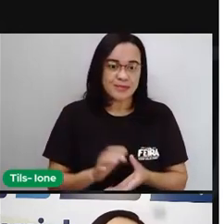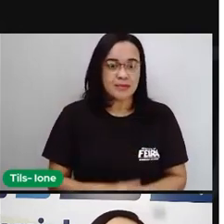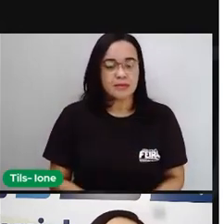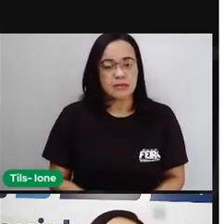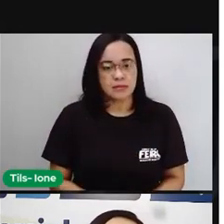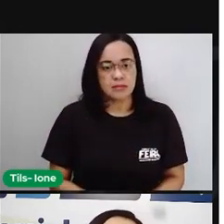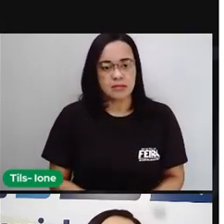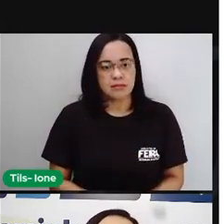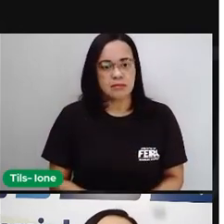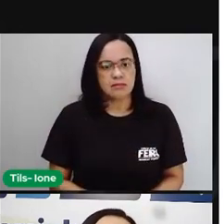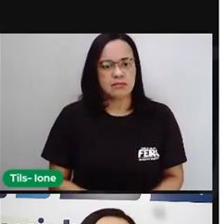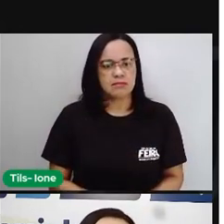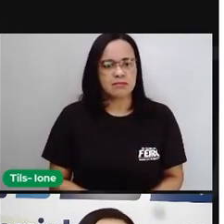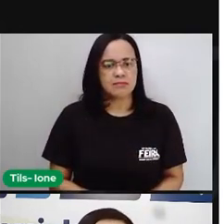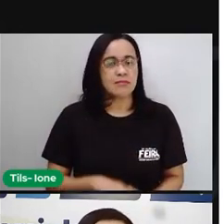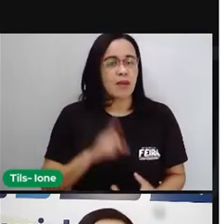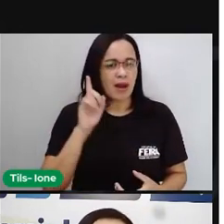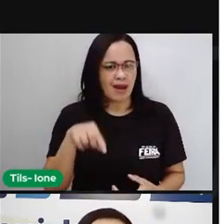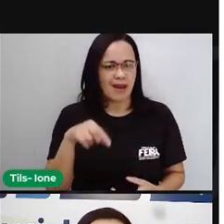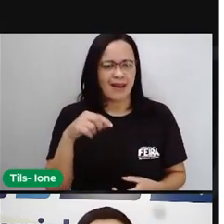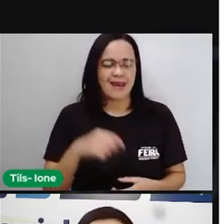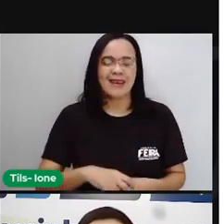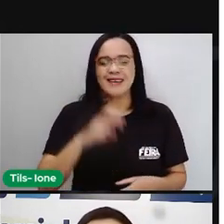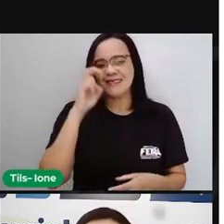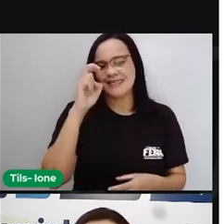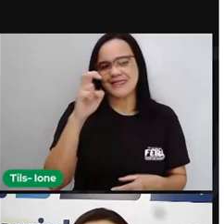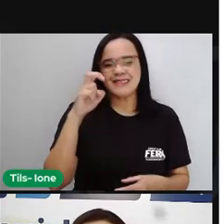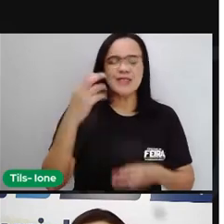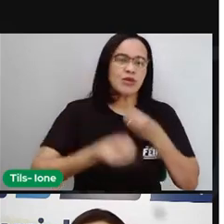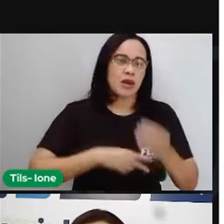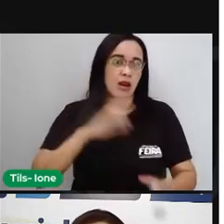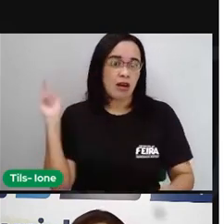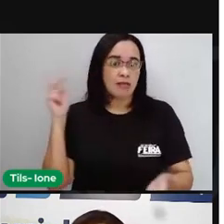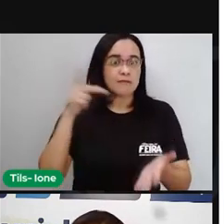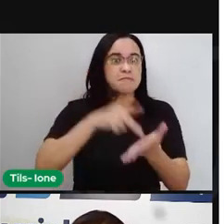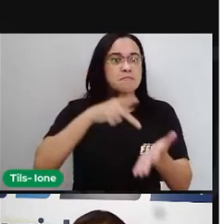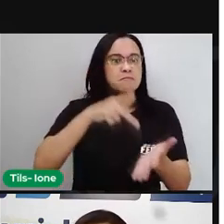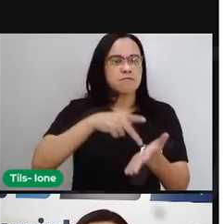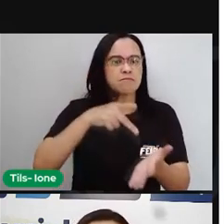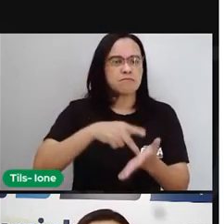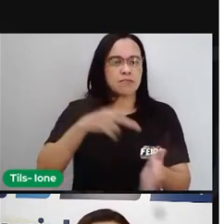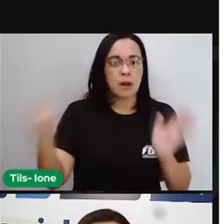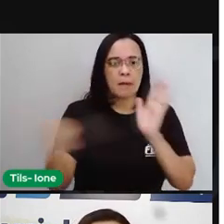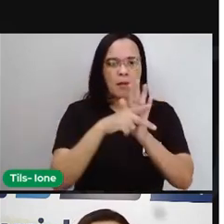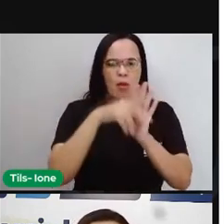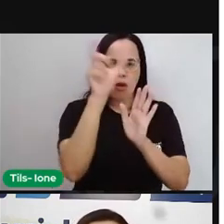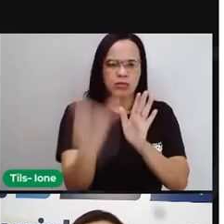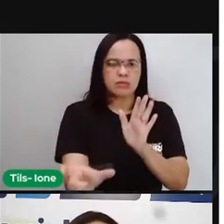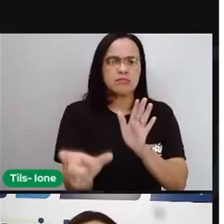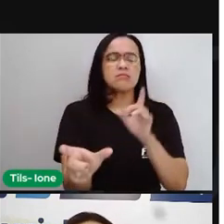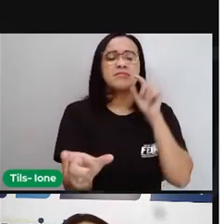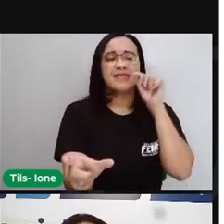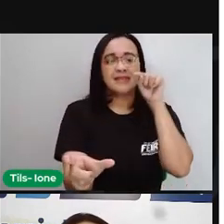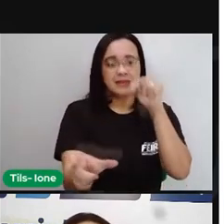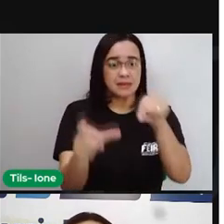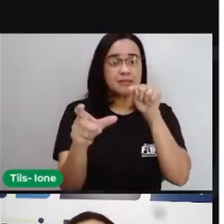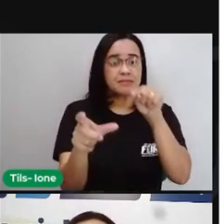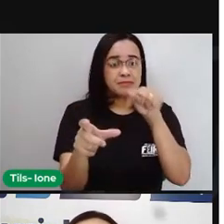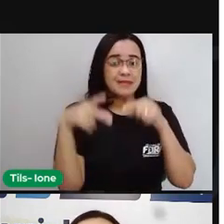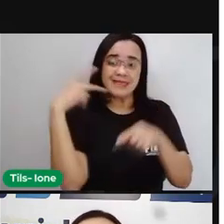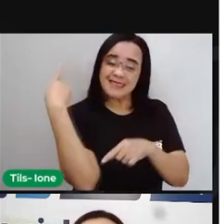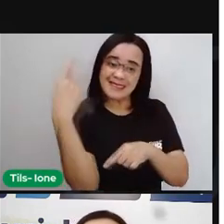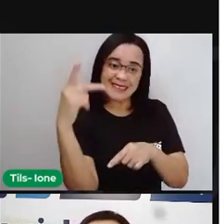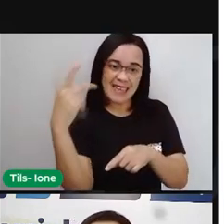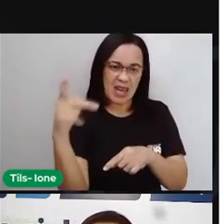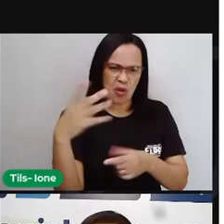Seja original, isso mesmo. Por mais que a gente utilize outros poemas pra estudar, não é? É necessário aí que a gente